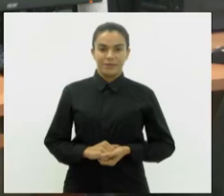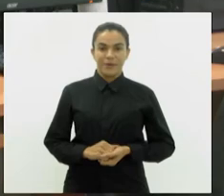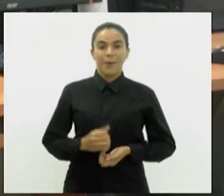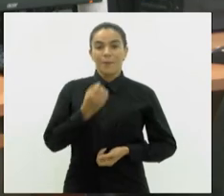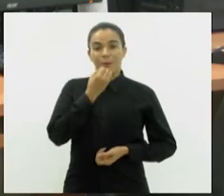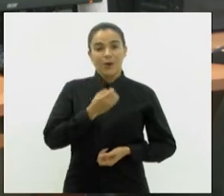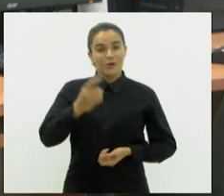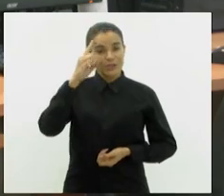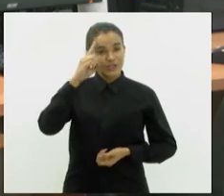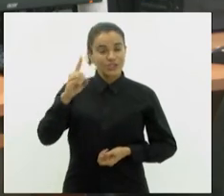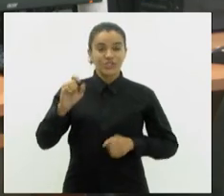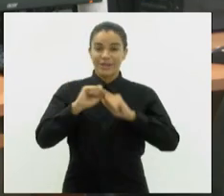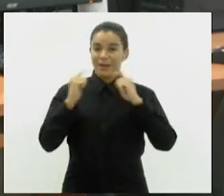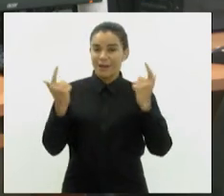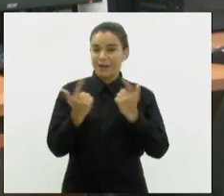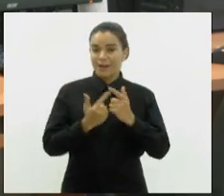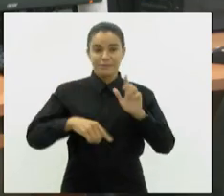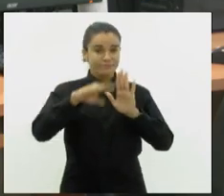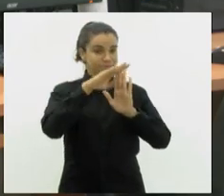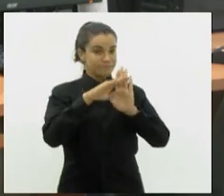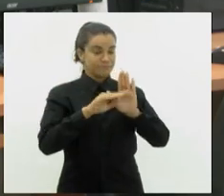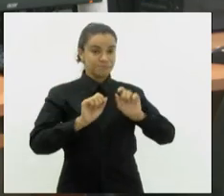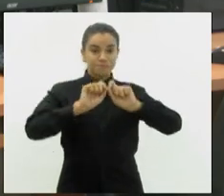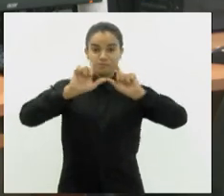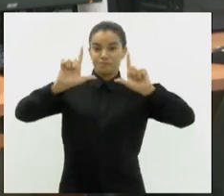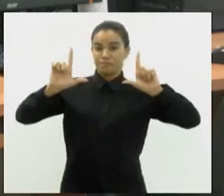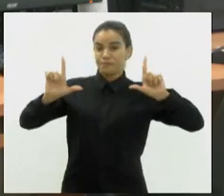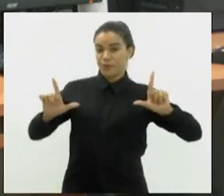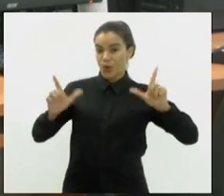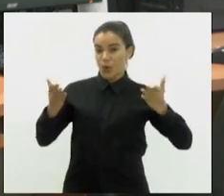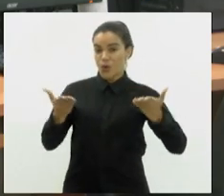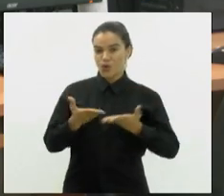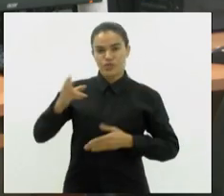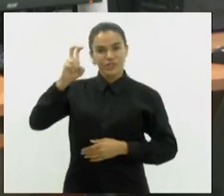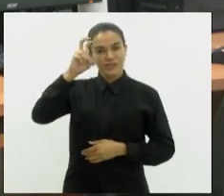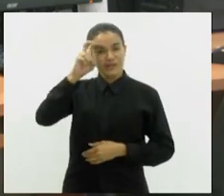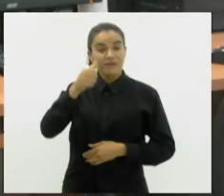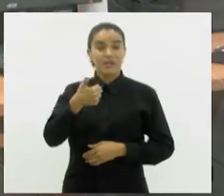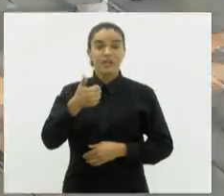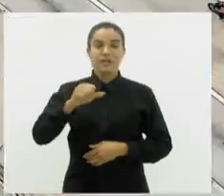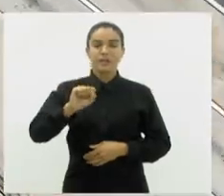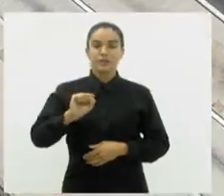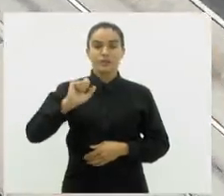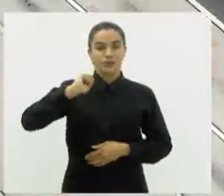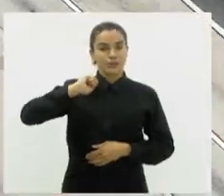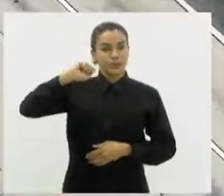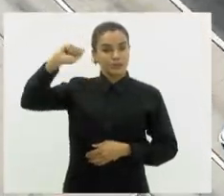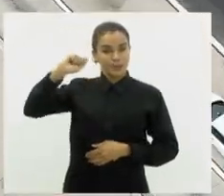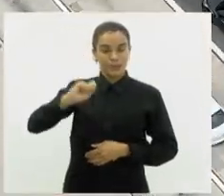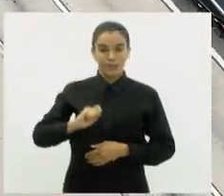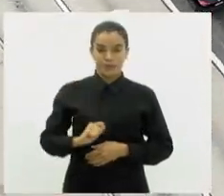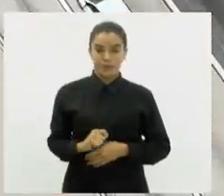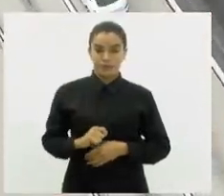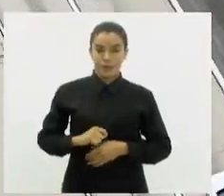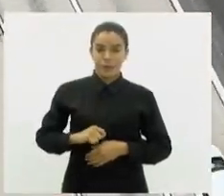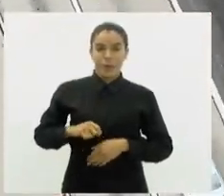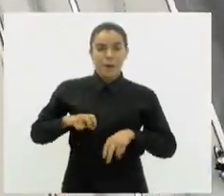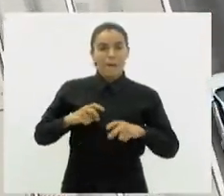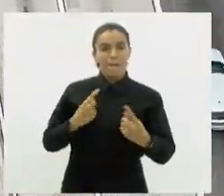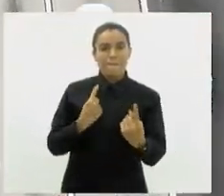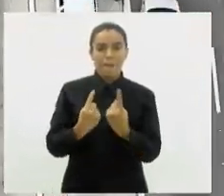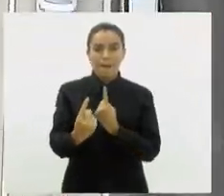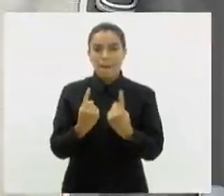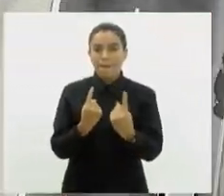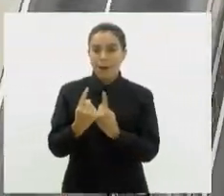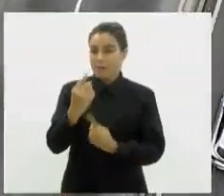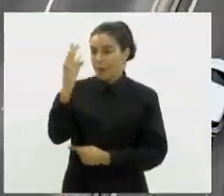O Bom Dia Alerj traz os seguintes destaques nesta quinta-feira, 18 de abril. Circulação de veículos na